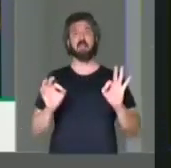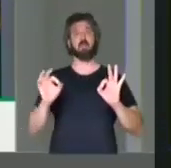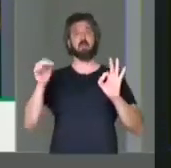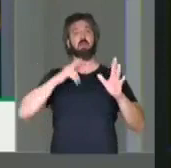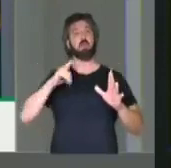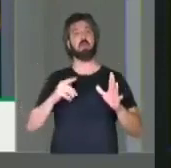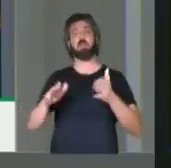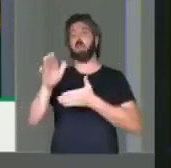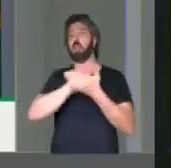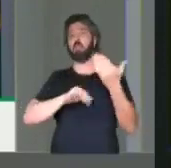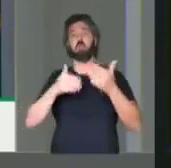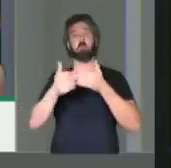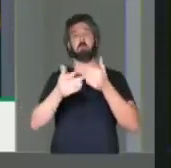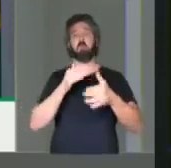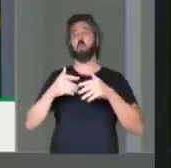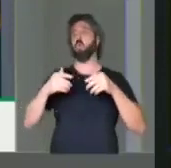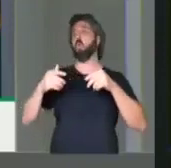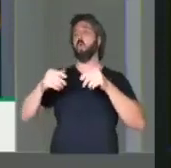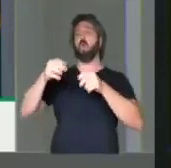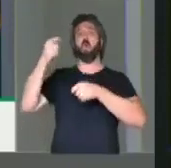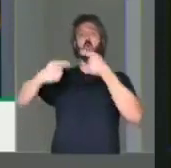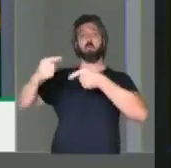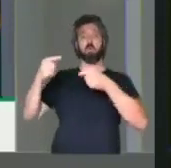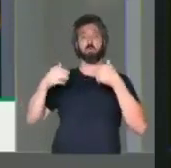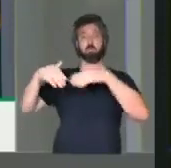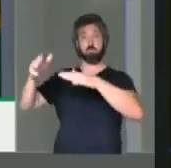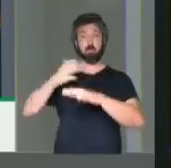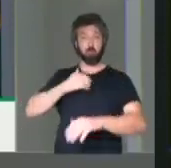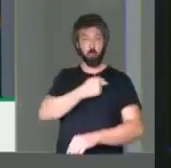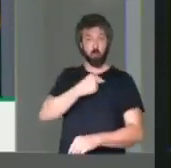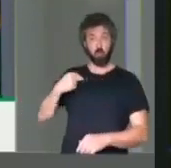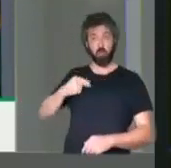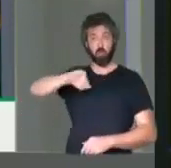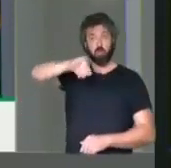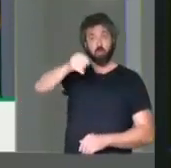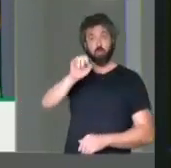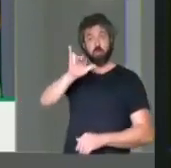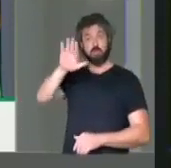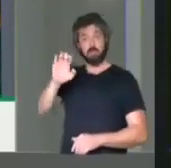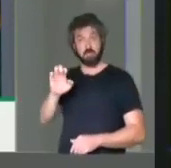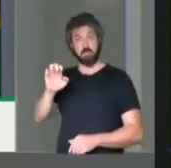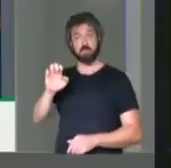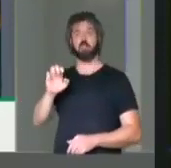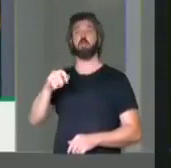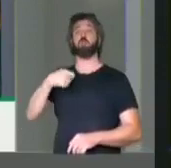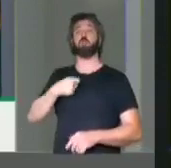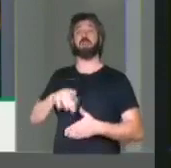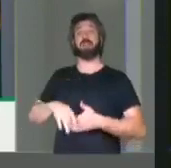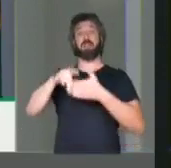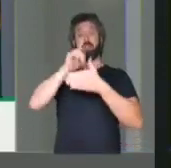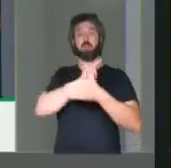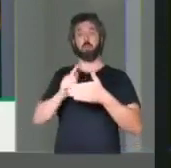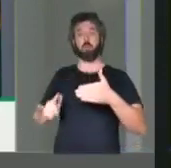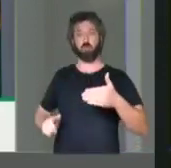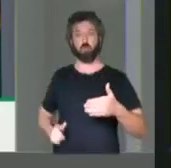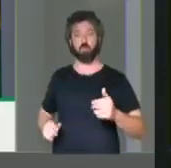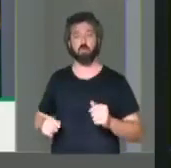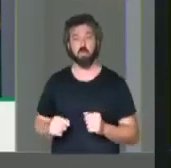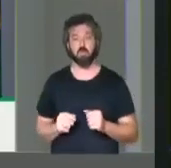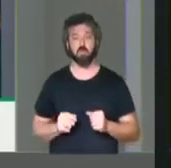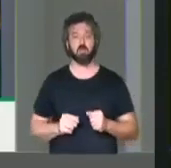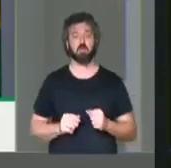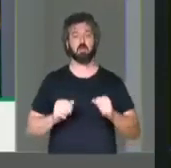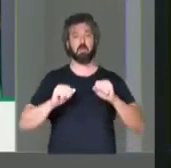com qualquer discussão de oposição. Meu nome é Joyce Hasselman, eu sou líder do governo, eu defendo